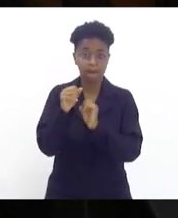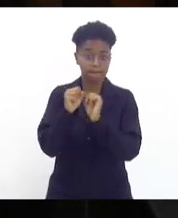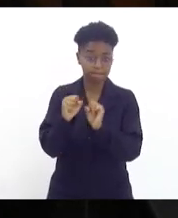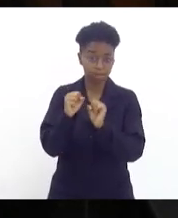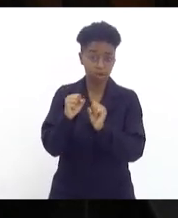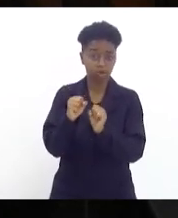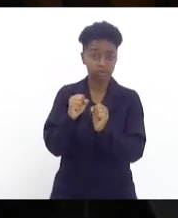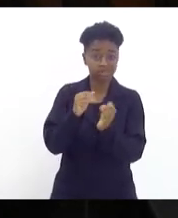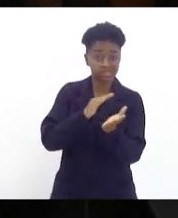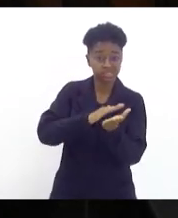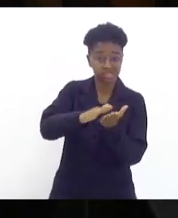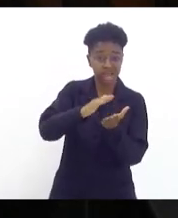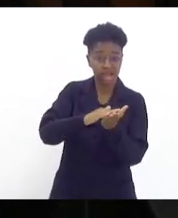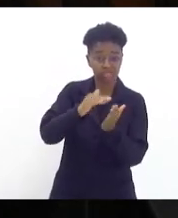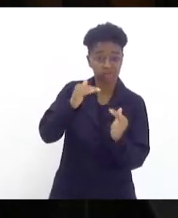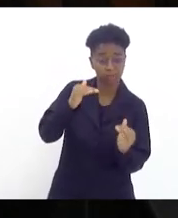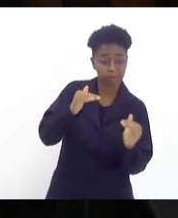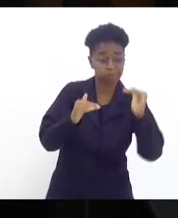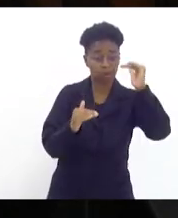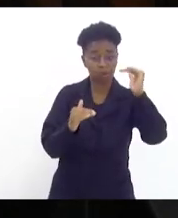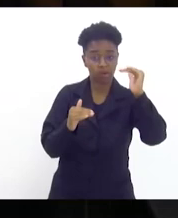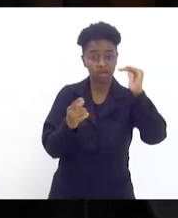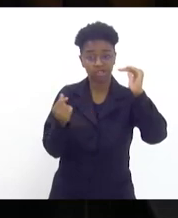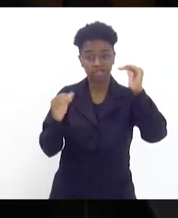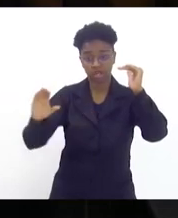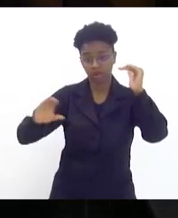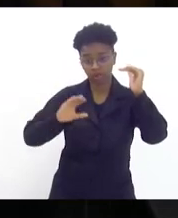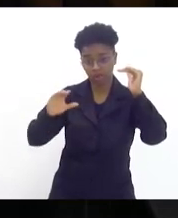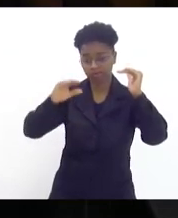maiores que as receitas.